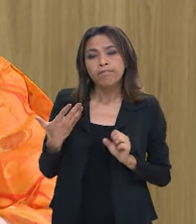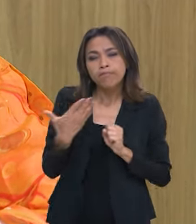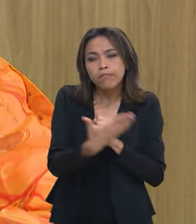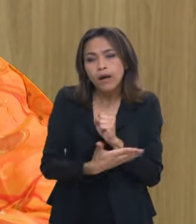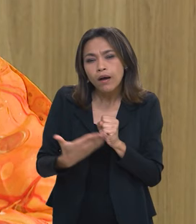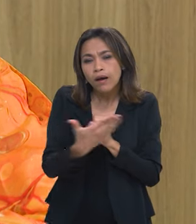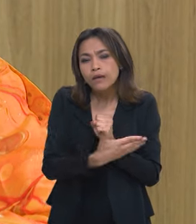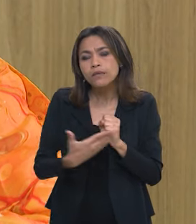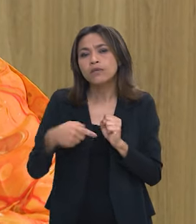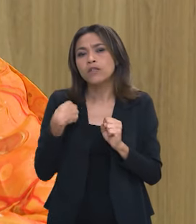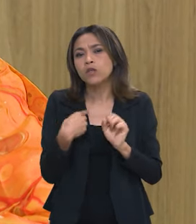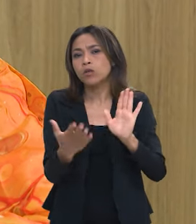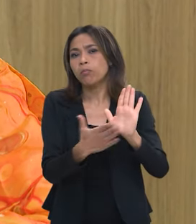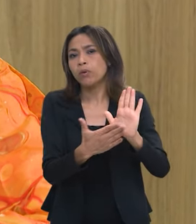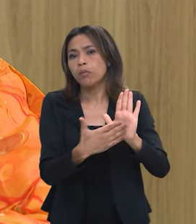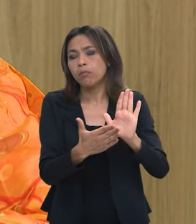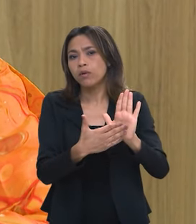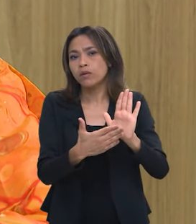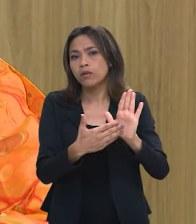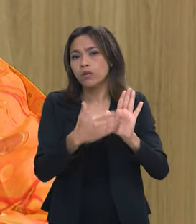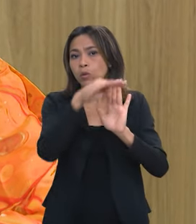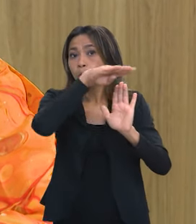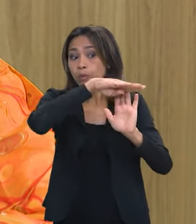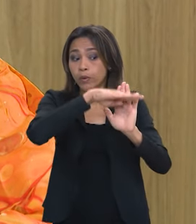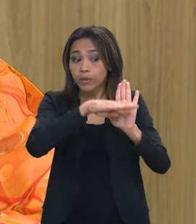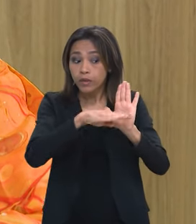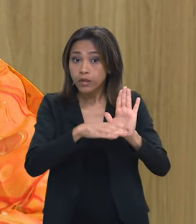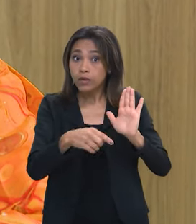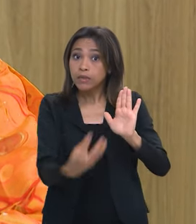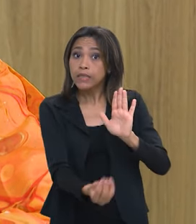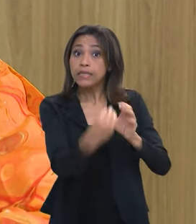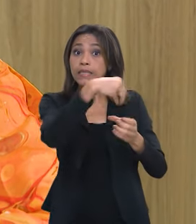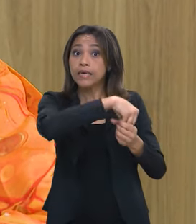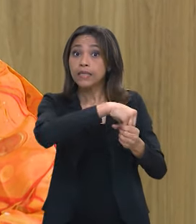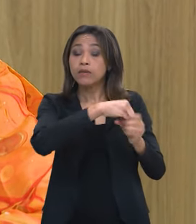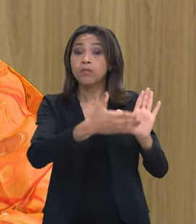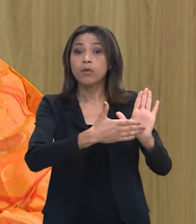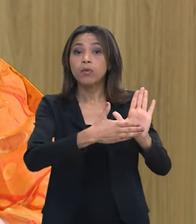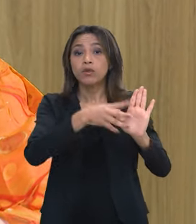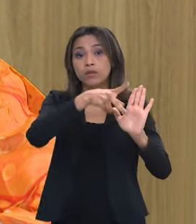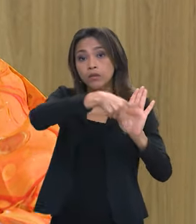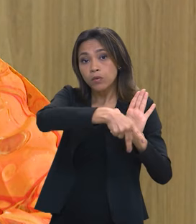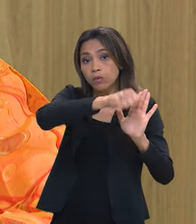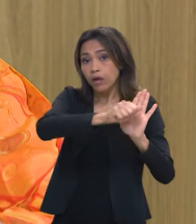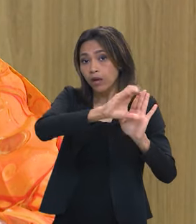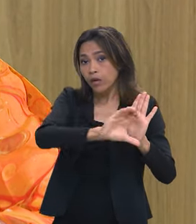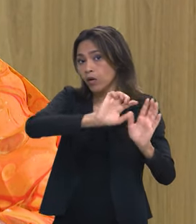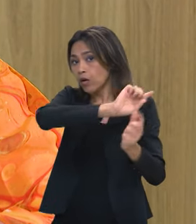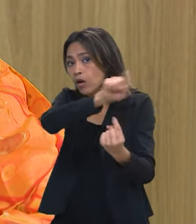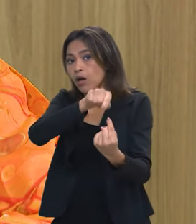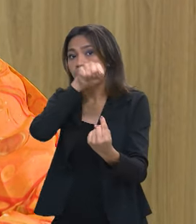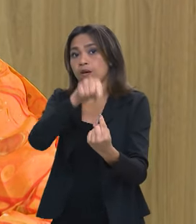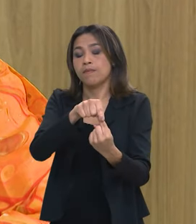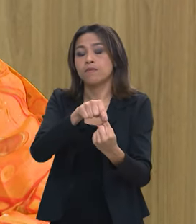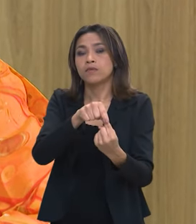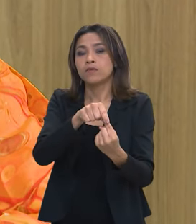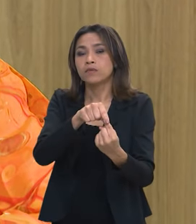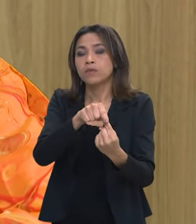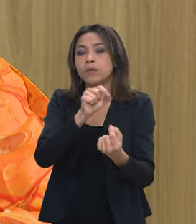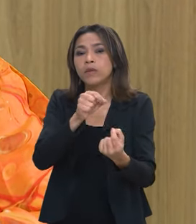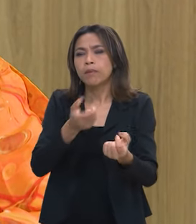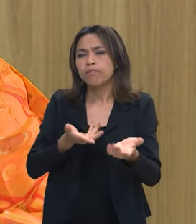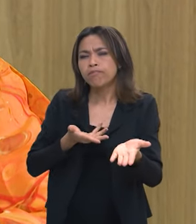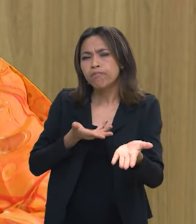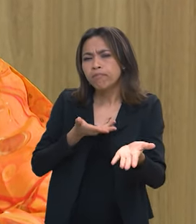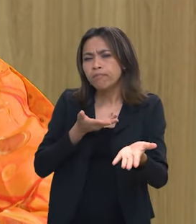bases que nós estamos propondo no programa de aceleração do crescimento PAC com vistas a preparação